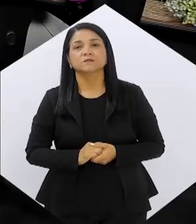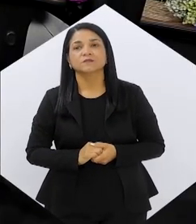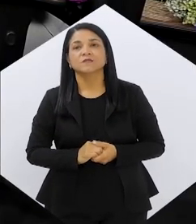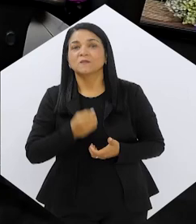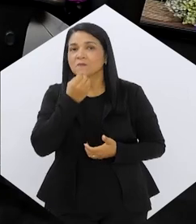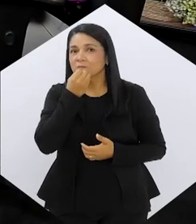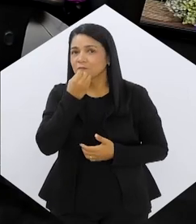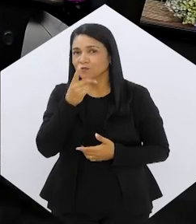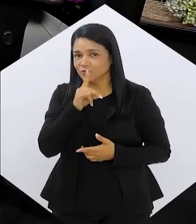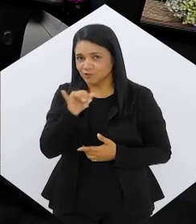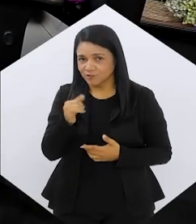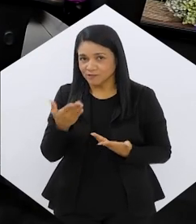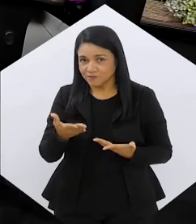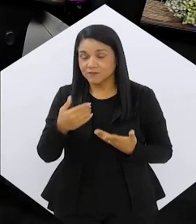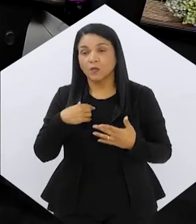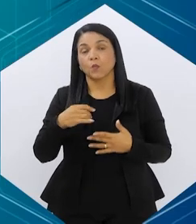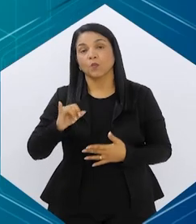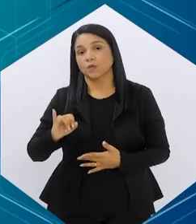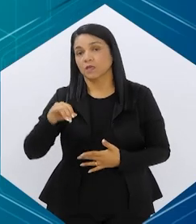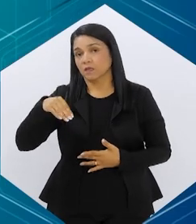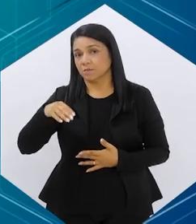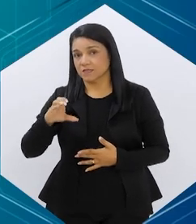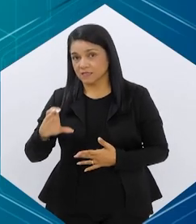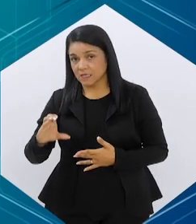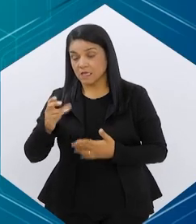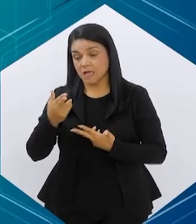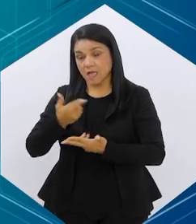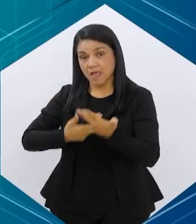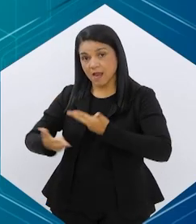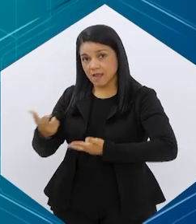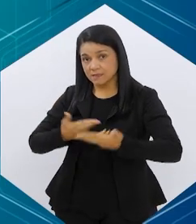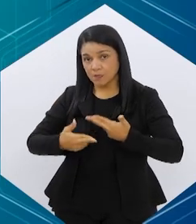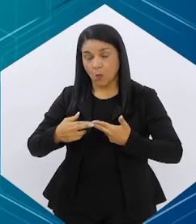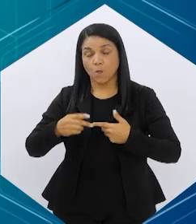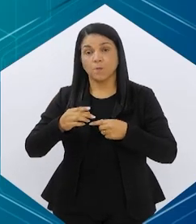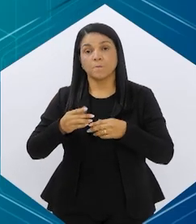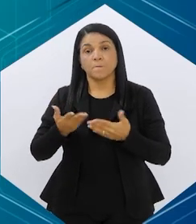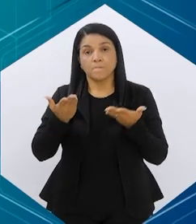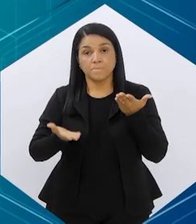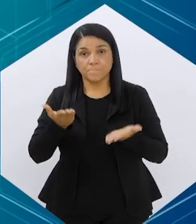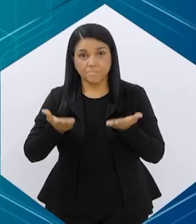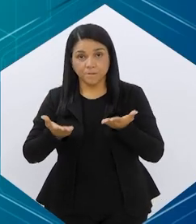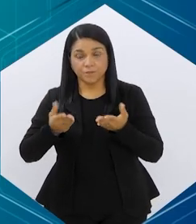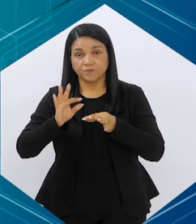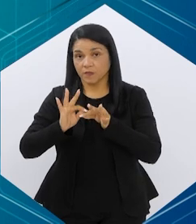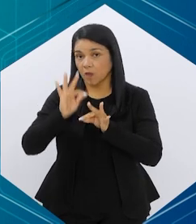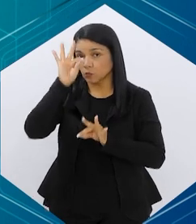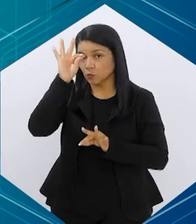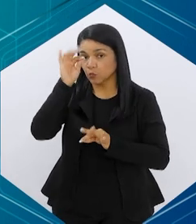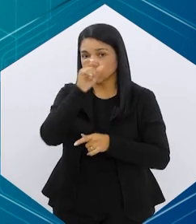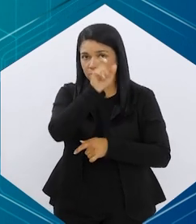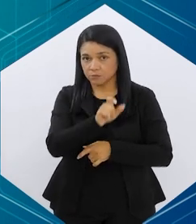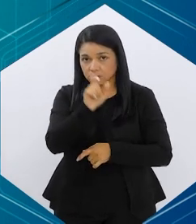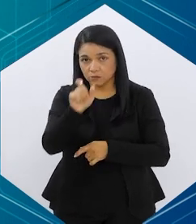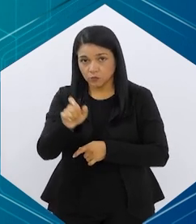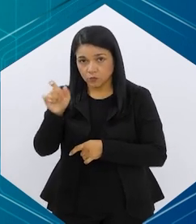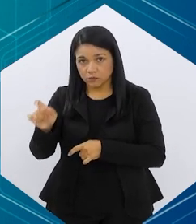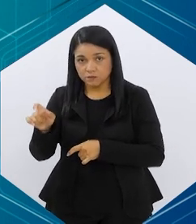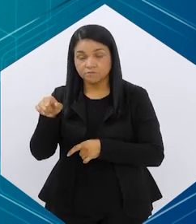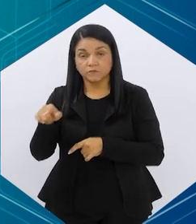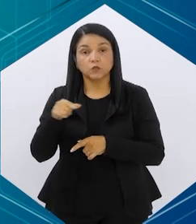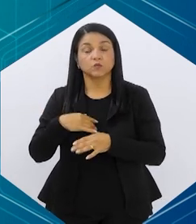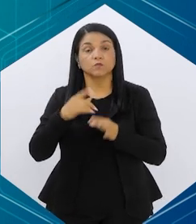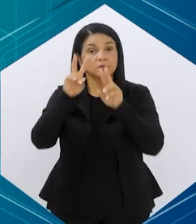Tudo bom, bom dia. O IMC, ele é, na verdade, uma relação entre o peso e a altura, né, do paciente, que quando a gente fala